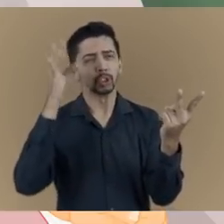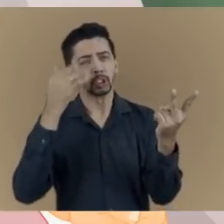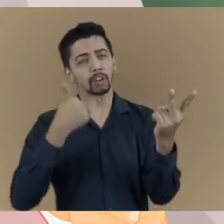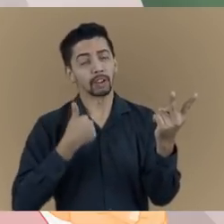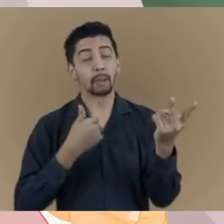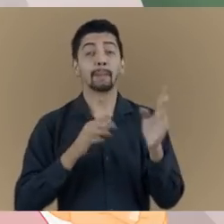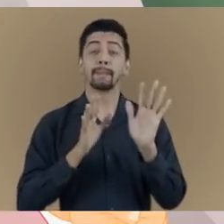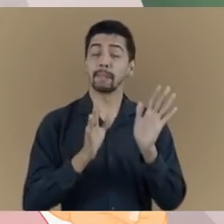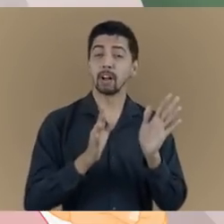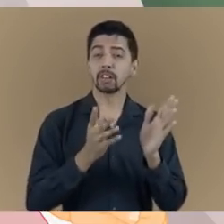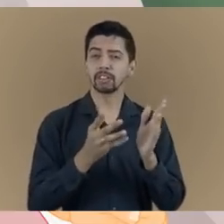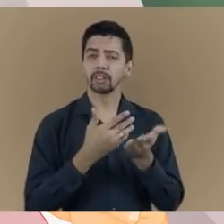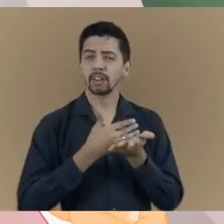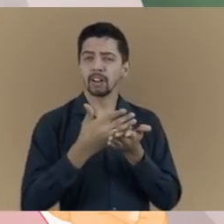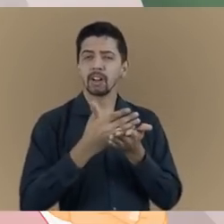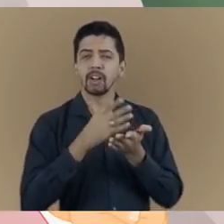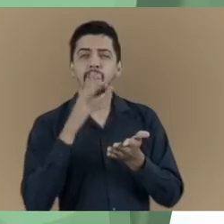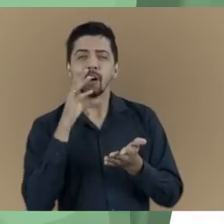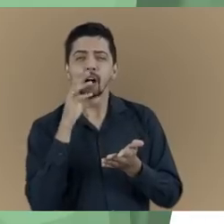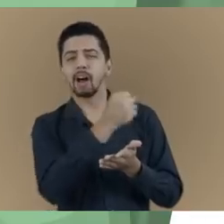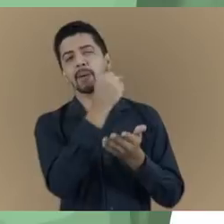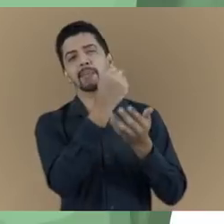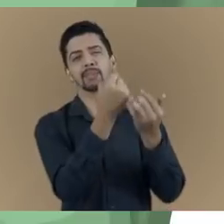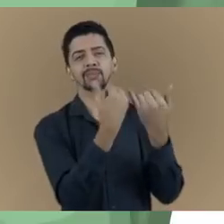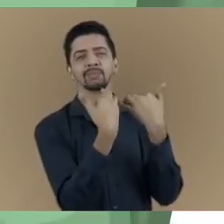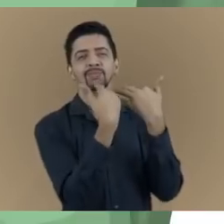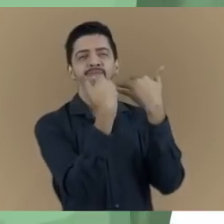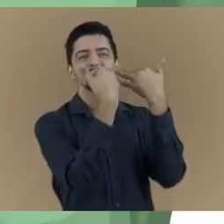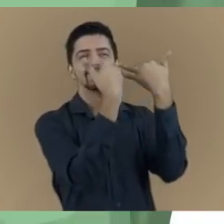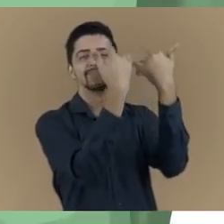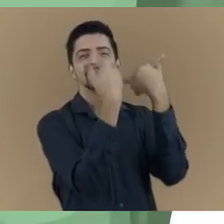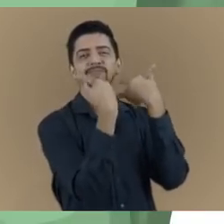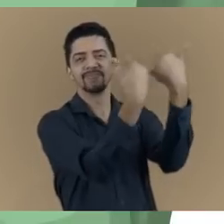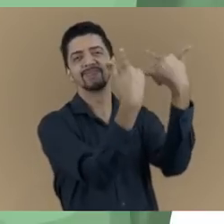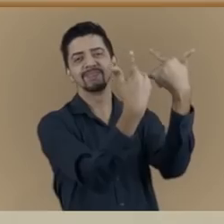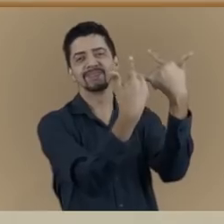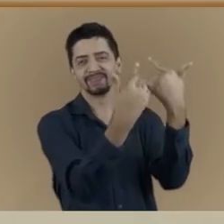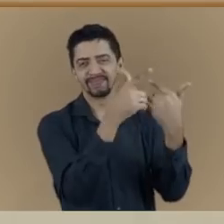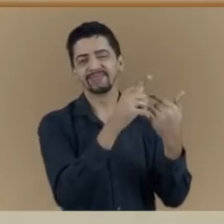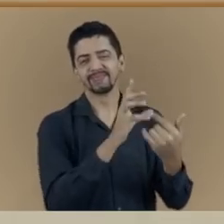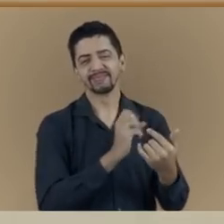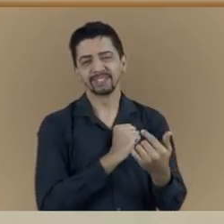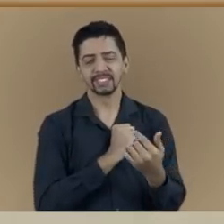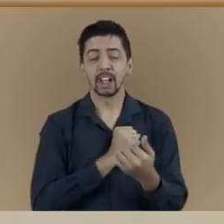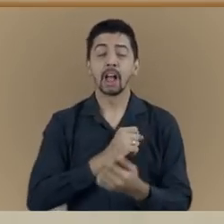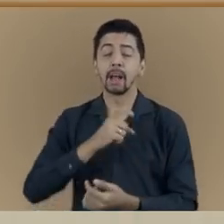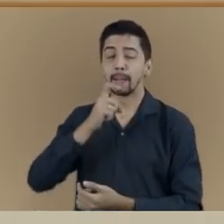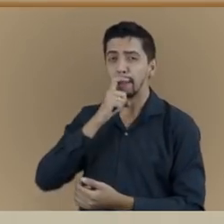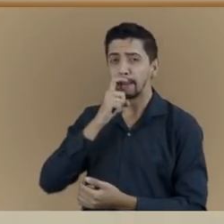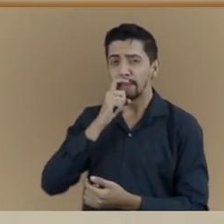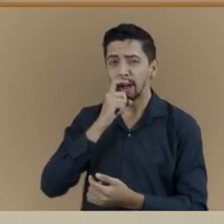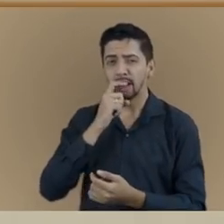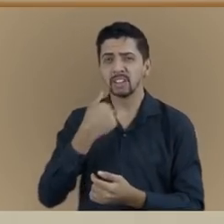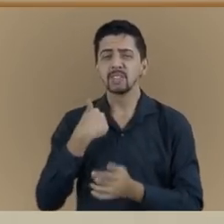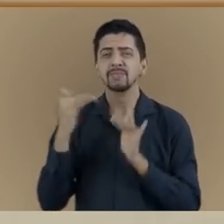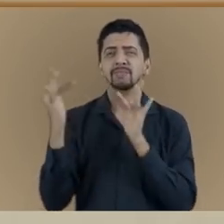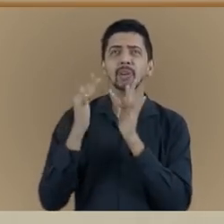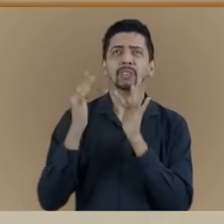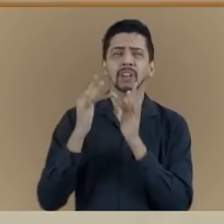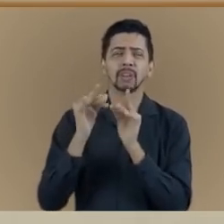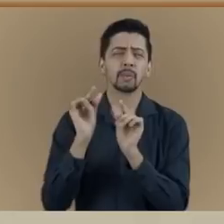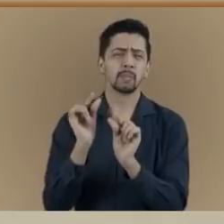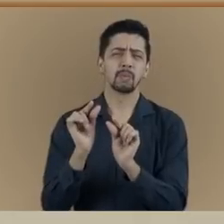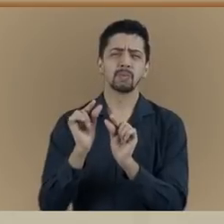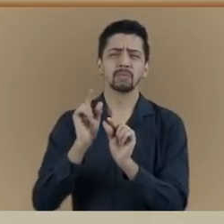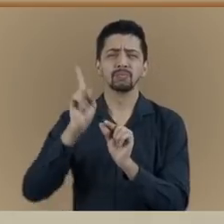Mas logo senti o amor florescer no primeiro olhar de meus pais. Não convivi muito com meu pai. Ele